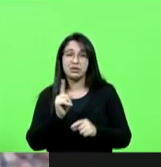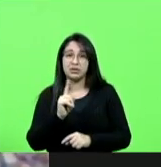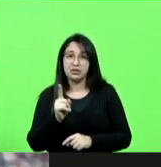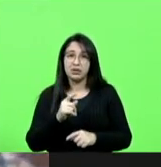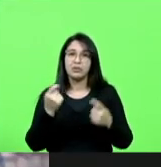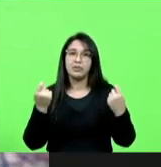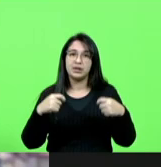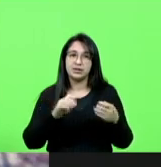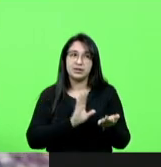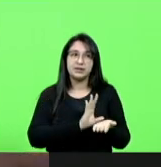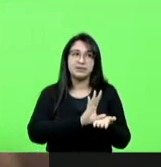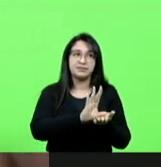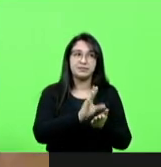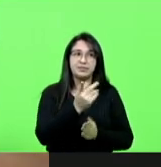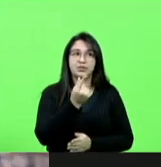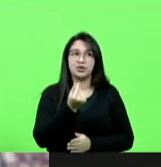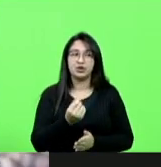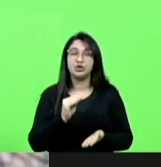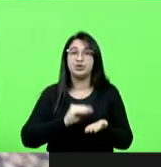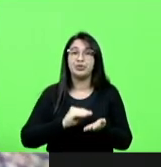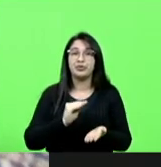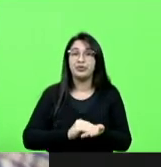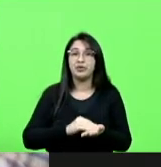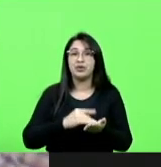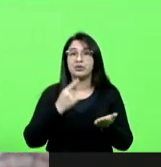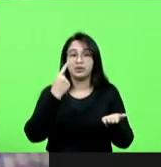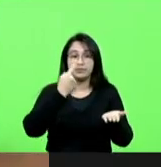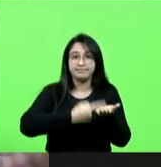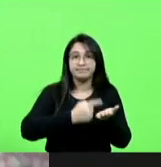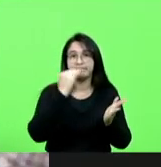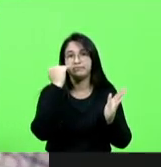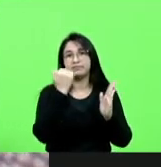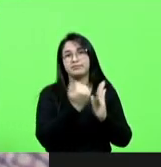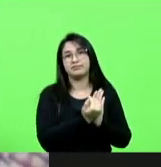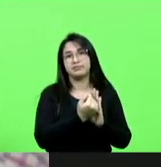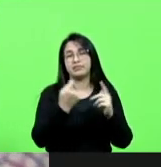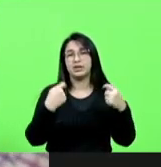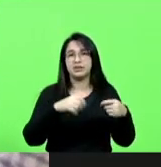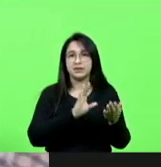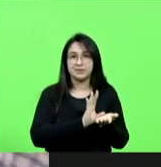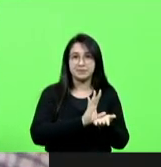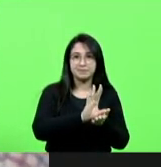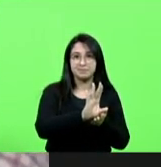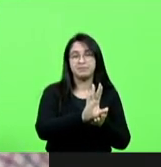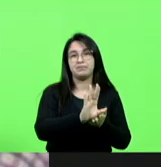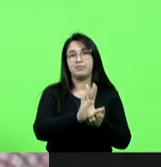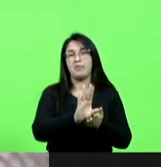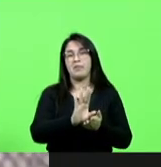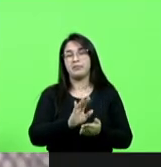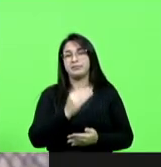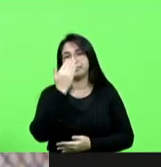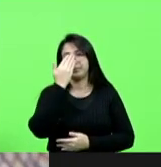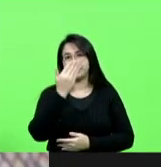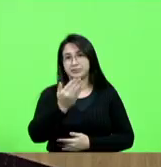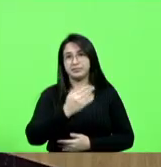dinheiro que falta e cumprir o contrato que diz que tem que repassar a inflação obrigado senhor presidente